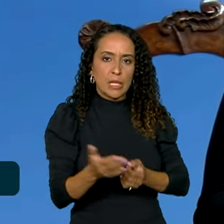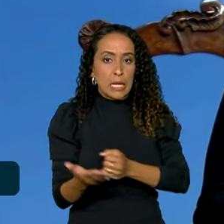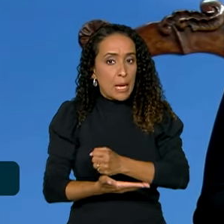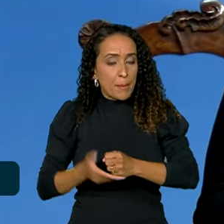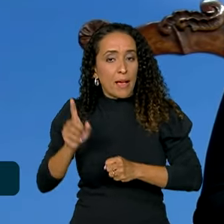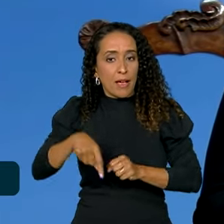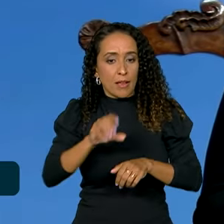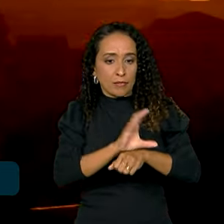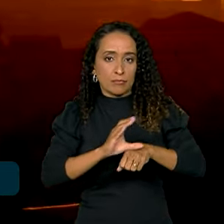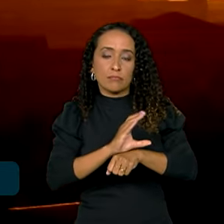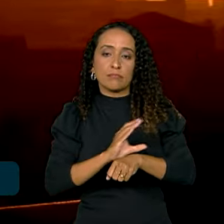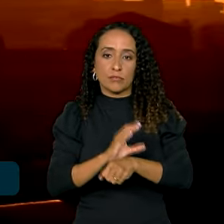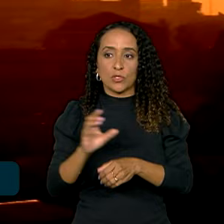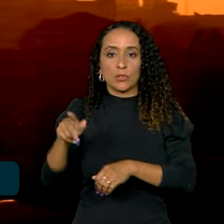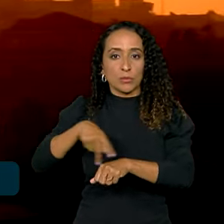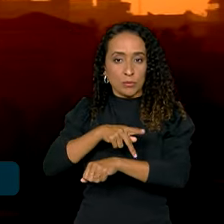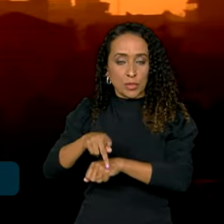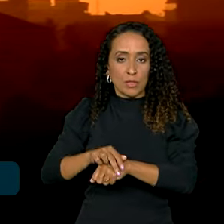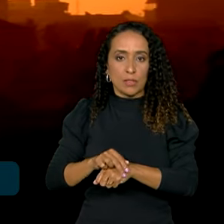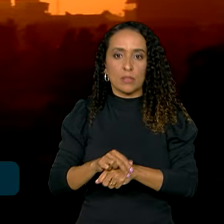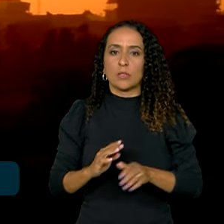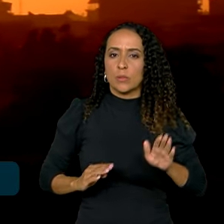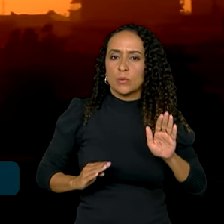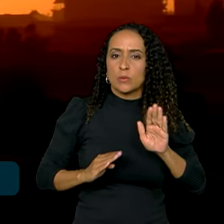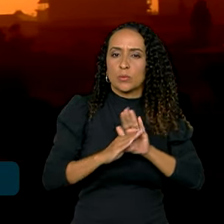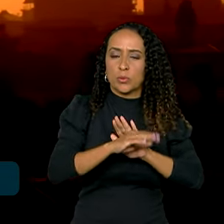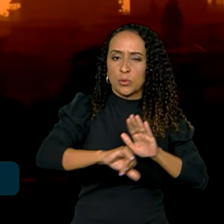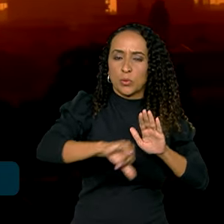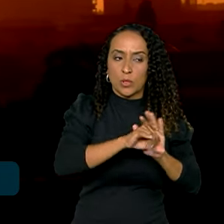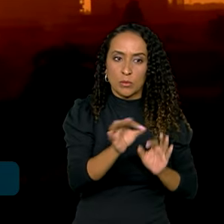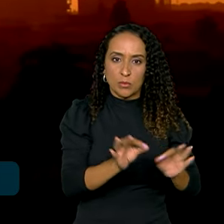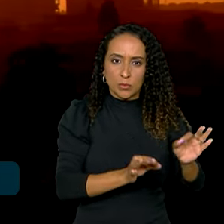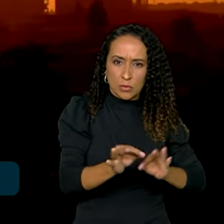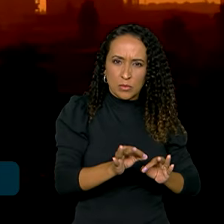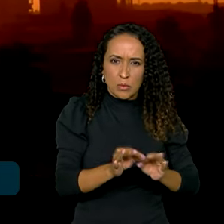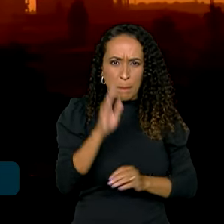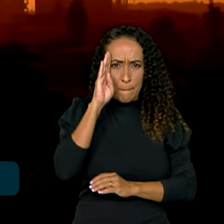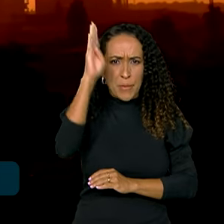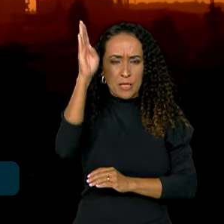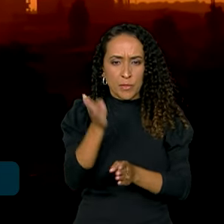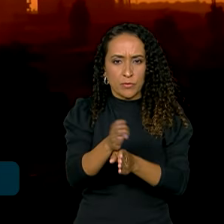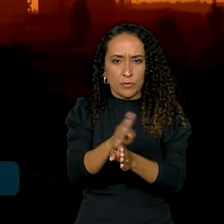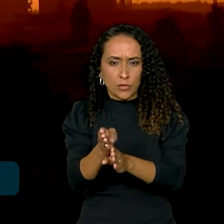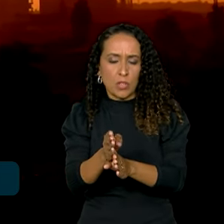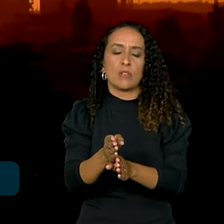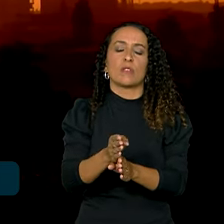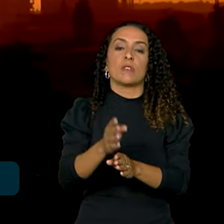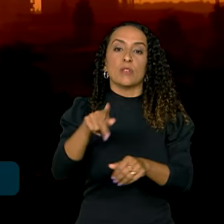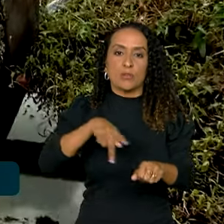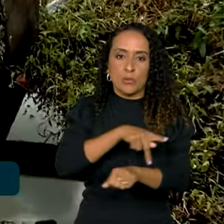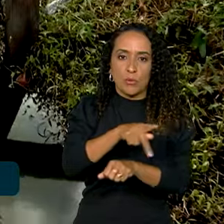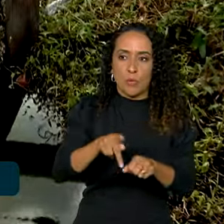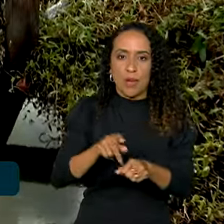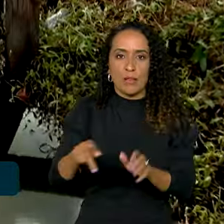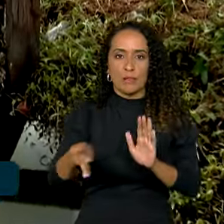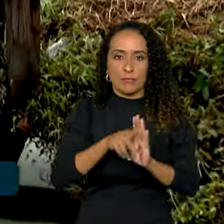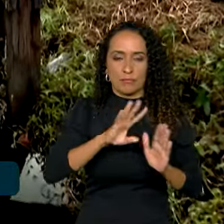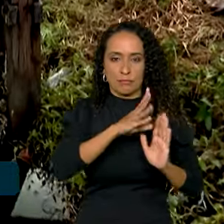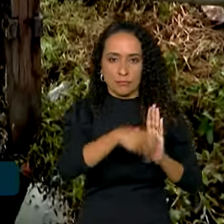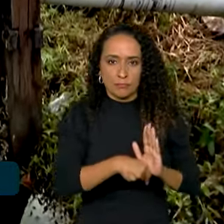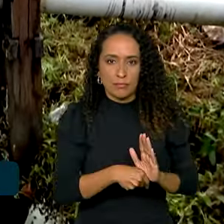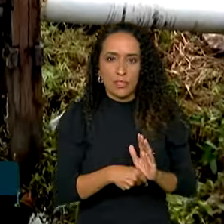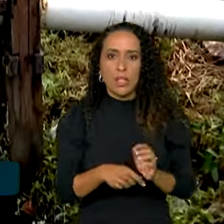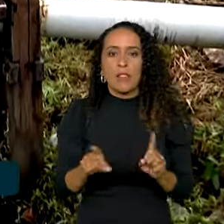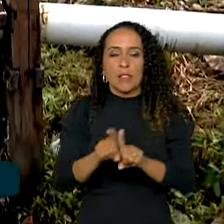própria Constituição como país. O aumento do crime organizado, especialmente na fronteira dos países amazônicos e o impacto das